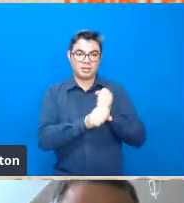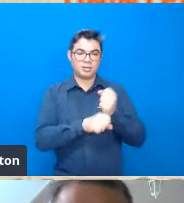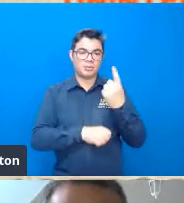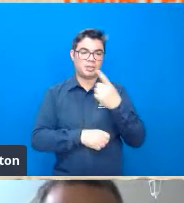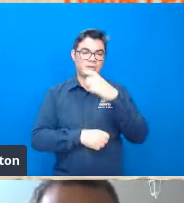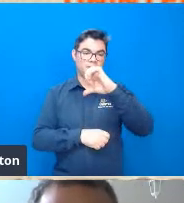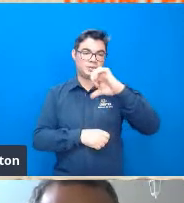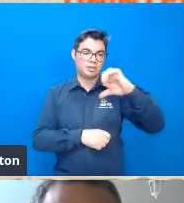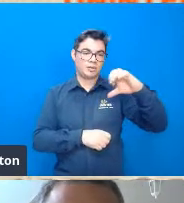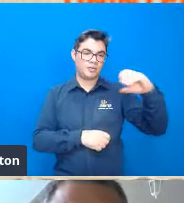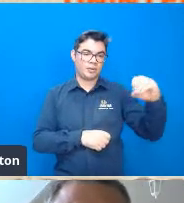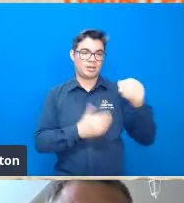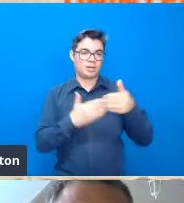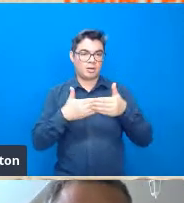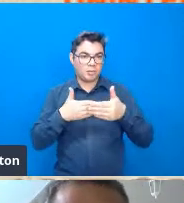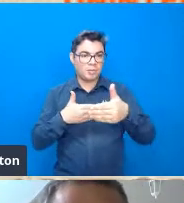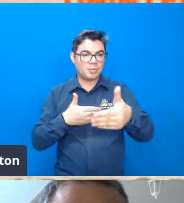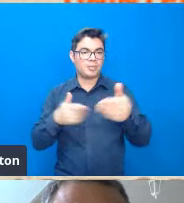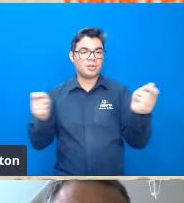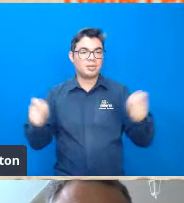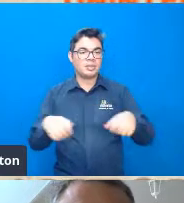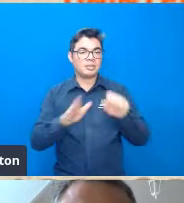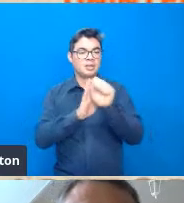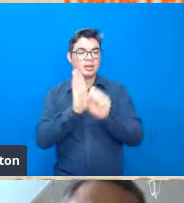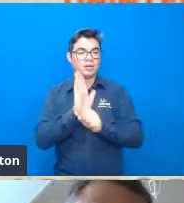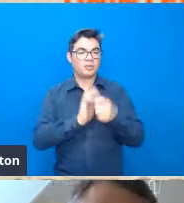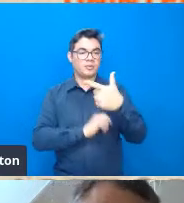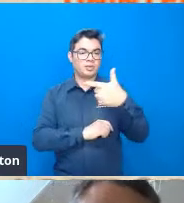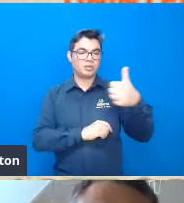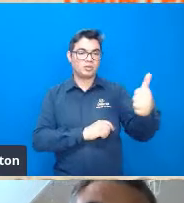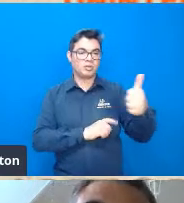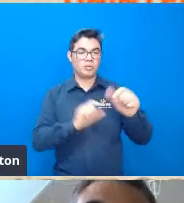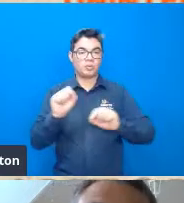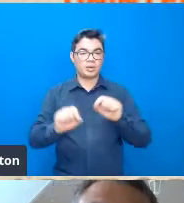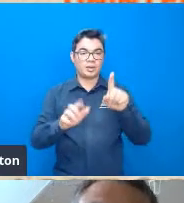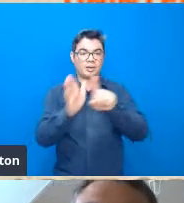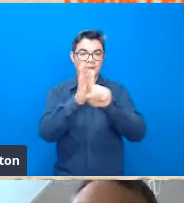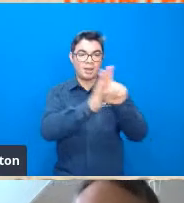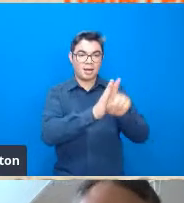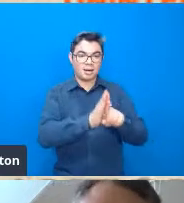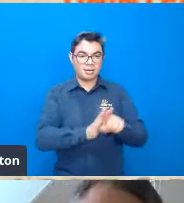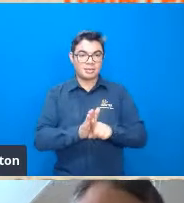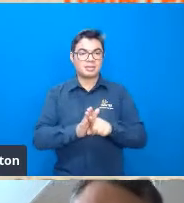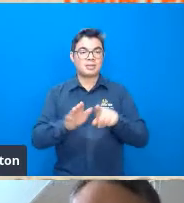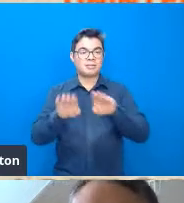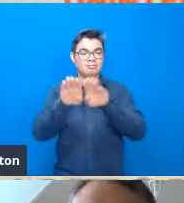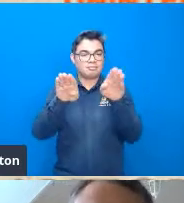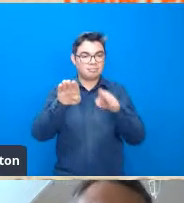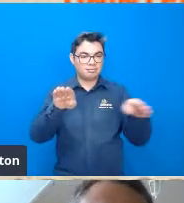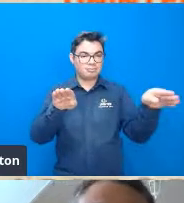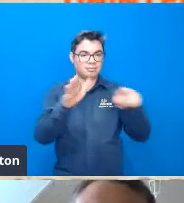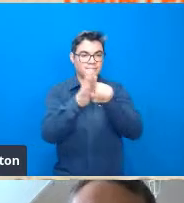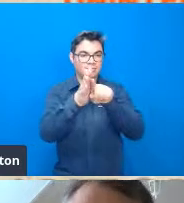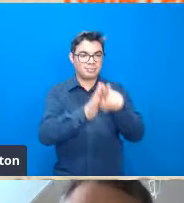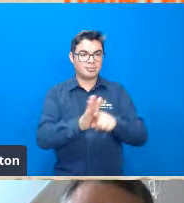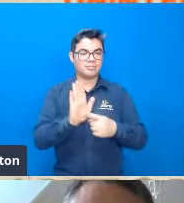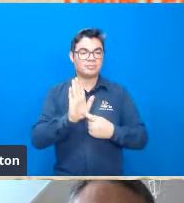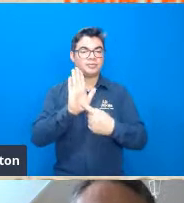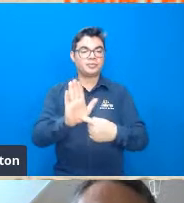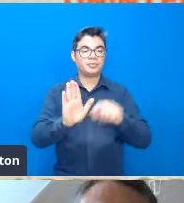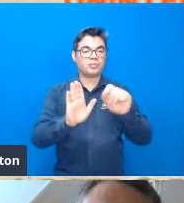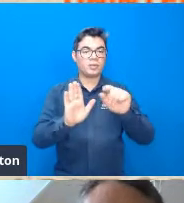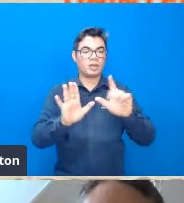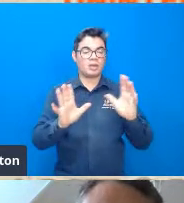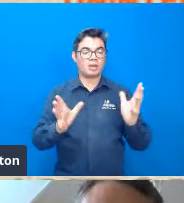até o começo do século 21 a análise morfométrica ela representava o grande